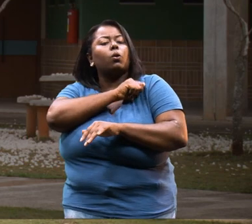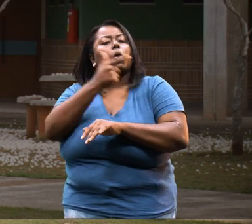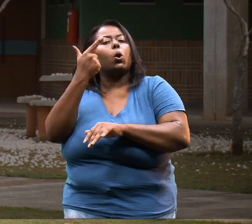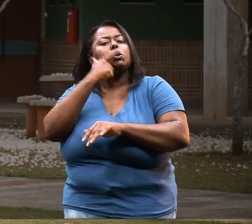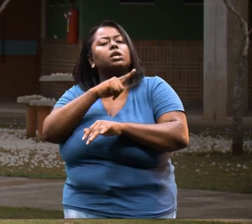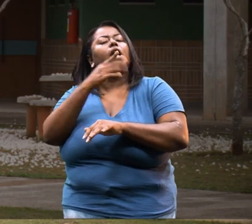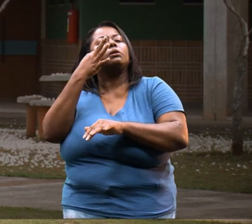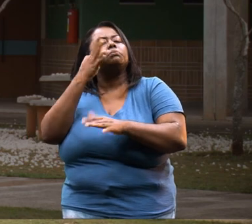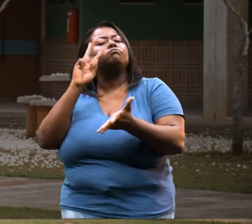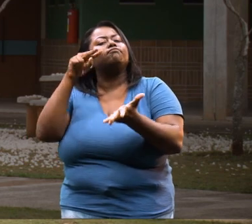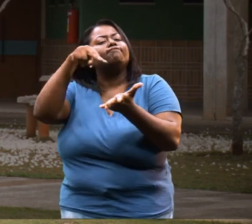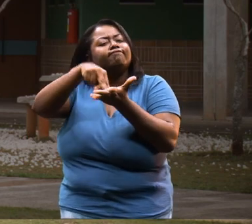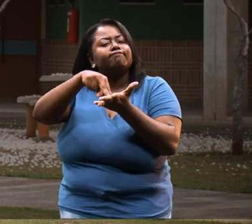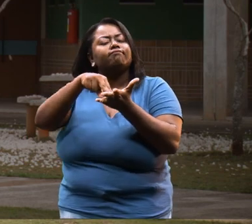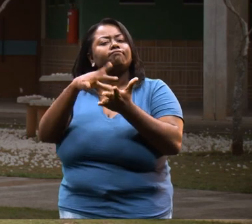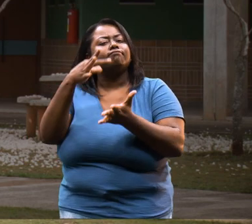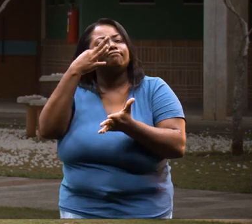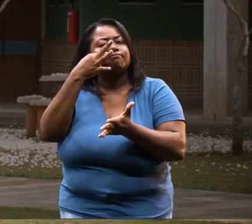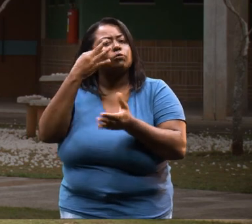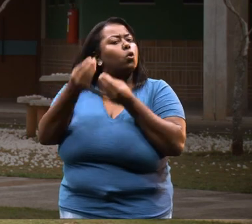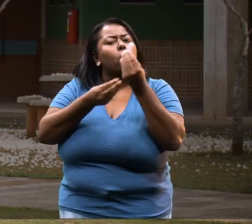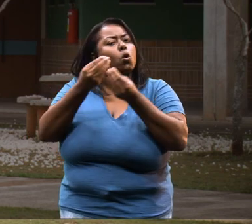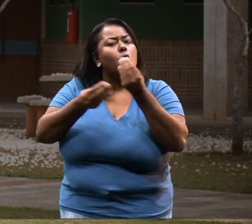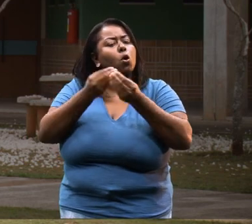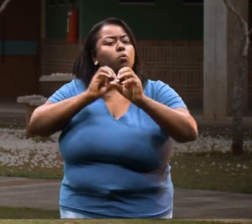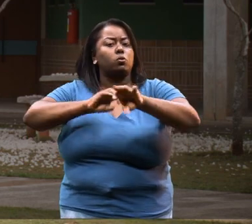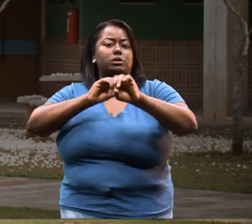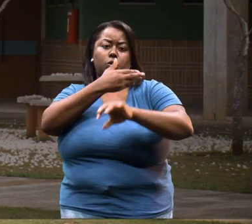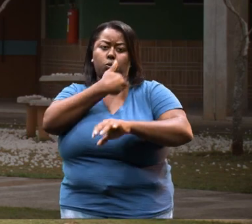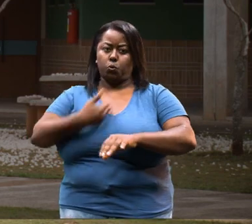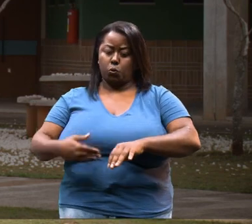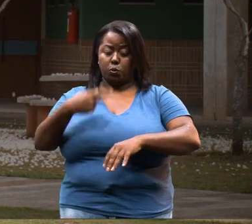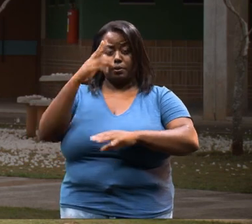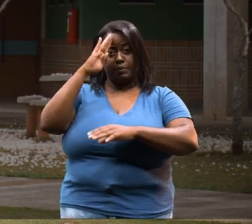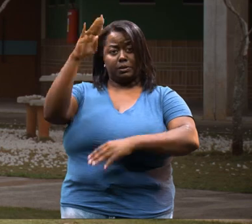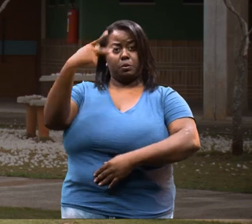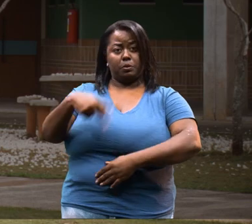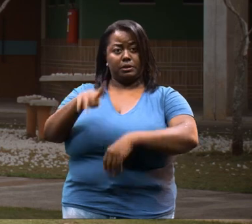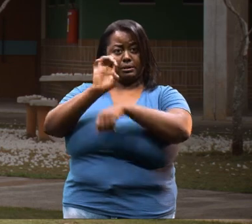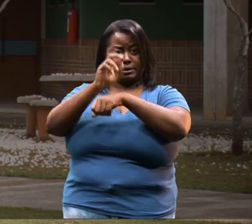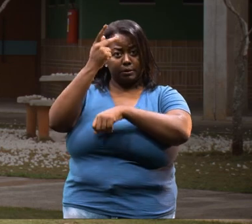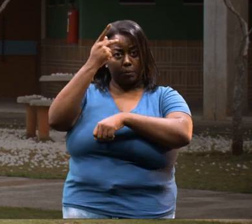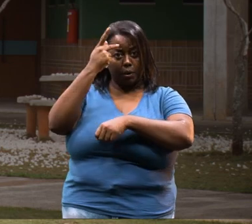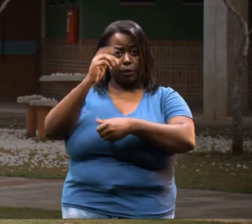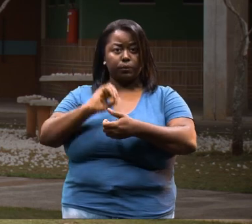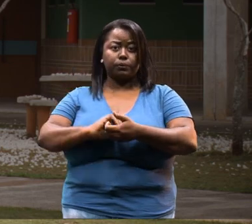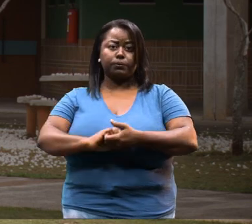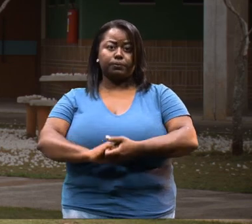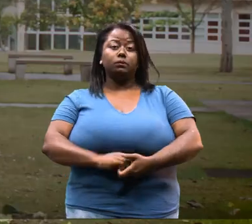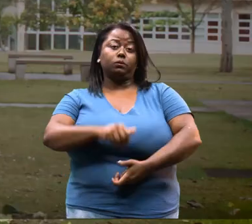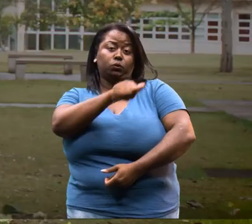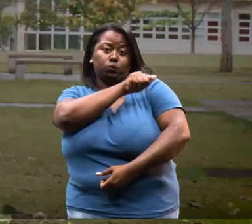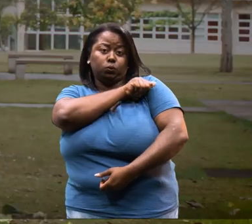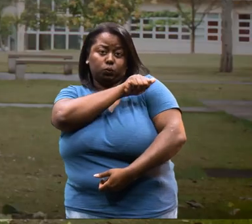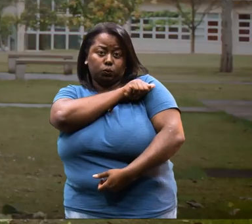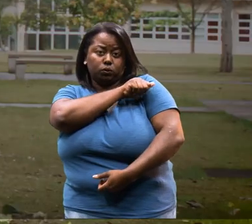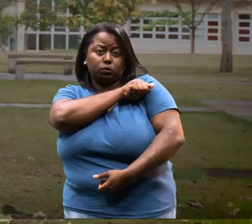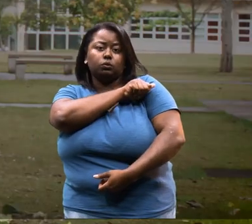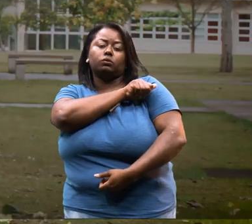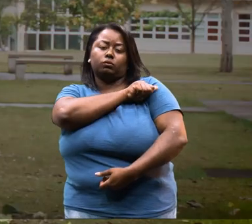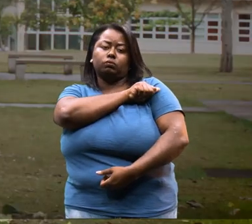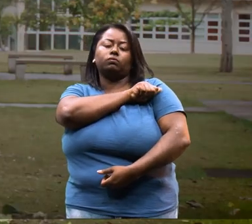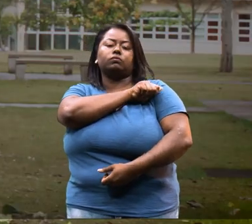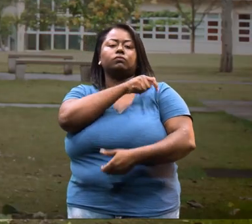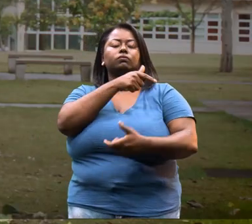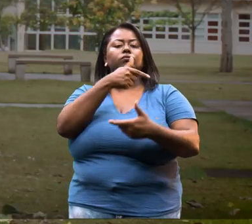aluno consegue estar próximo a essa realidade do ensino público, aqui, principalmente, no estado de São Paulo. Os